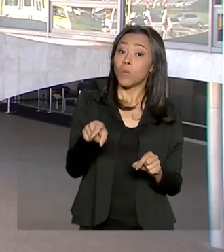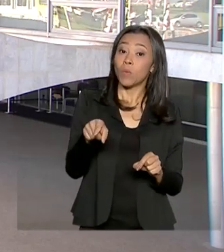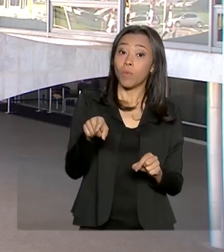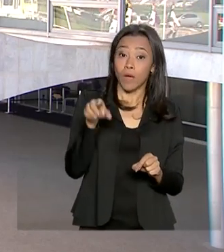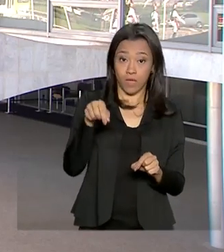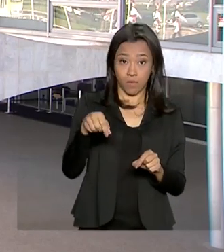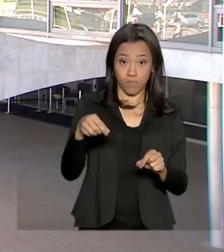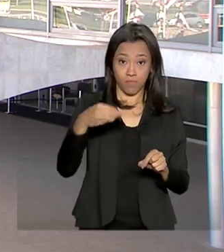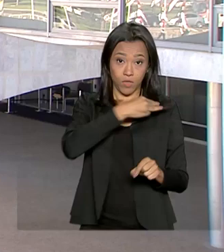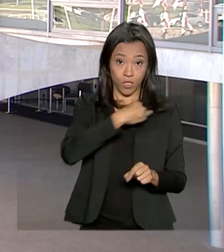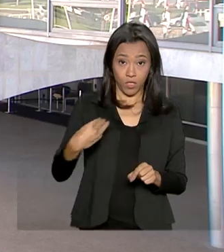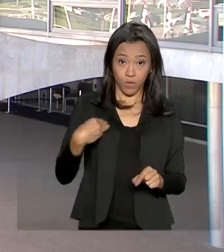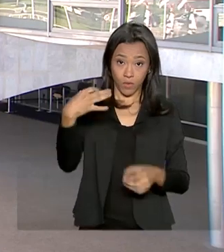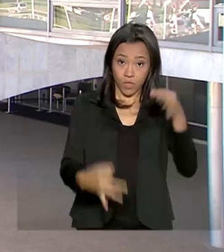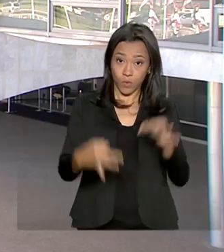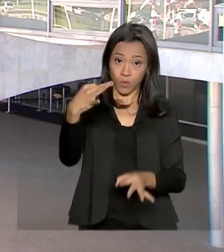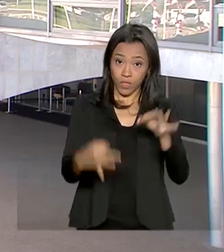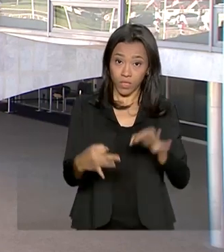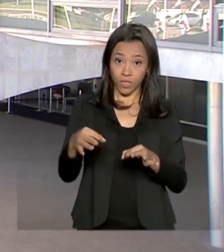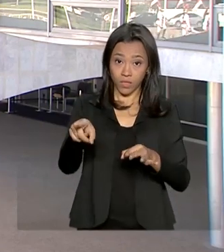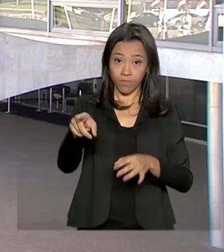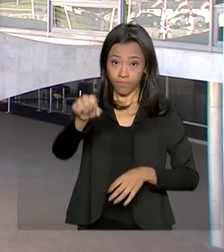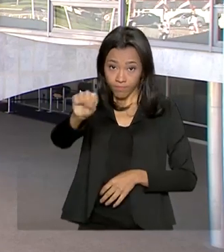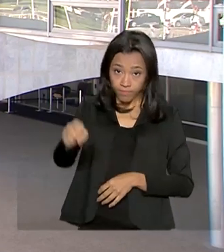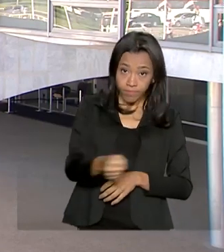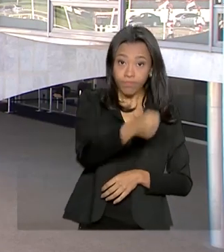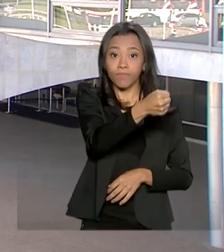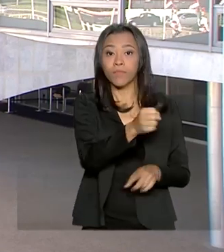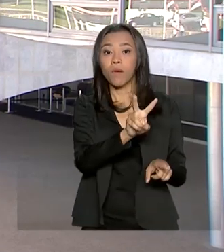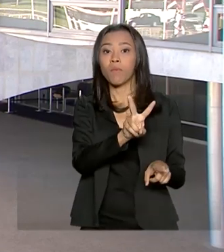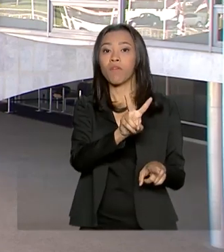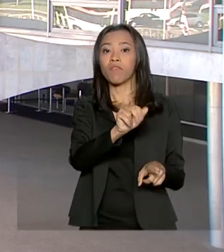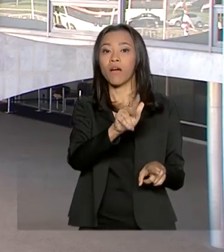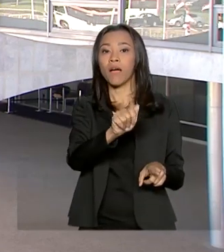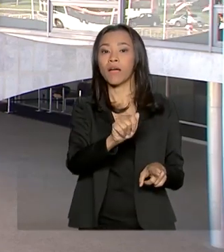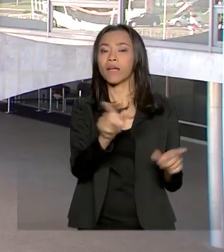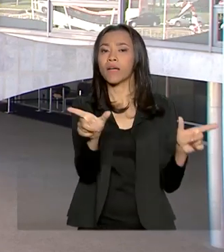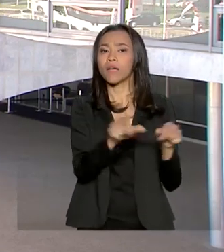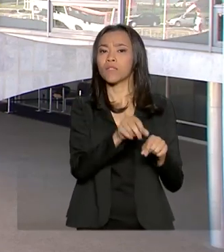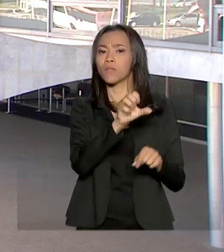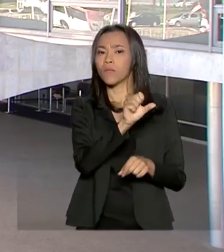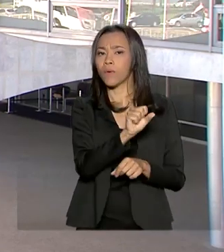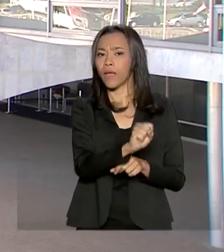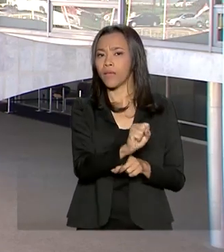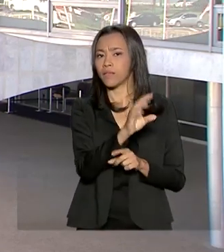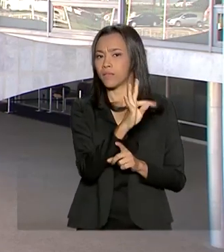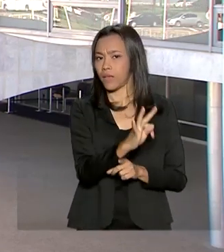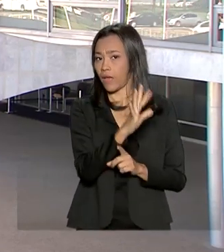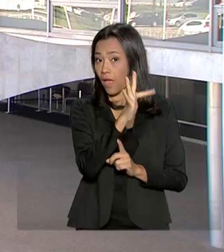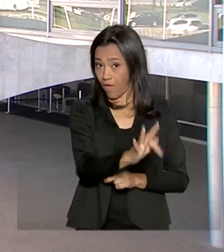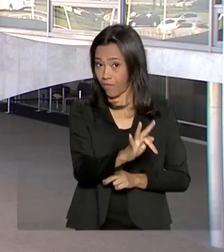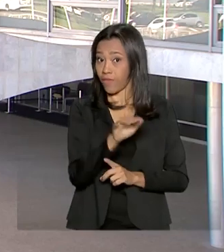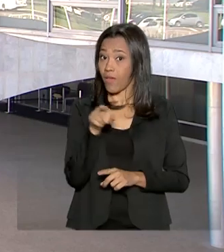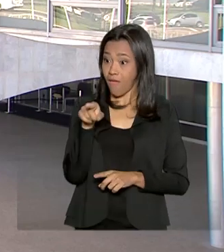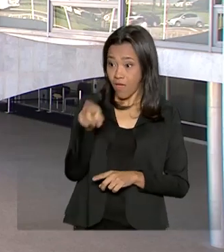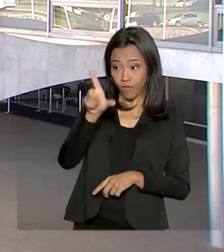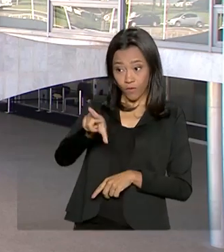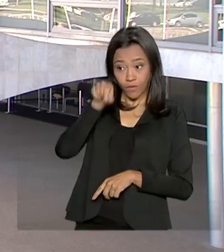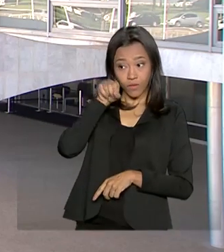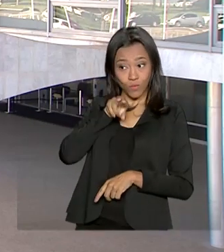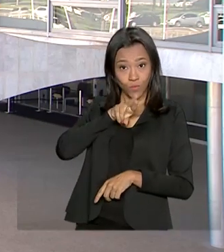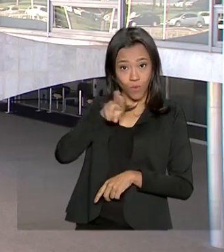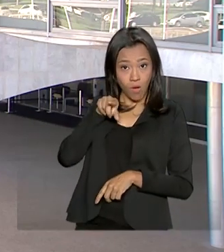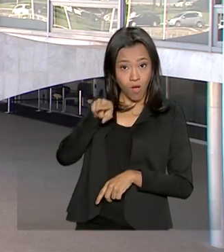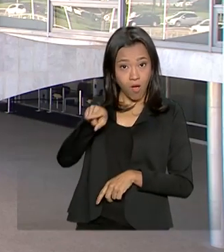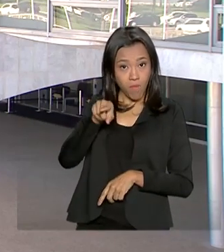Segurança Pública, Sérgio Moro, a uma vaga no Supremo Tribunal Federal, o STF. Ele seria indicado para uma vaga